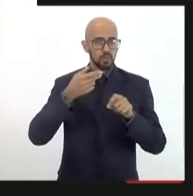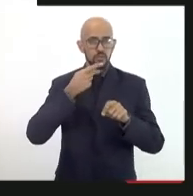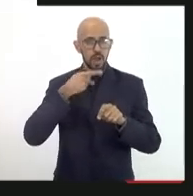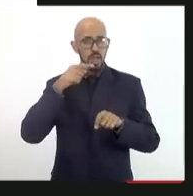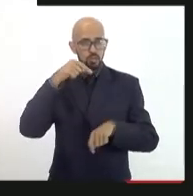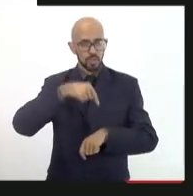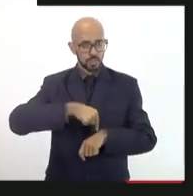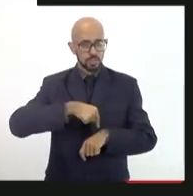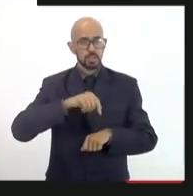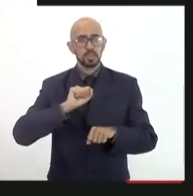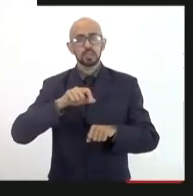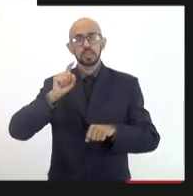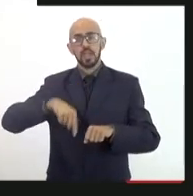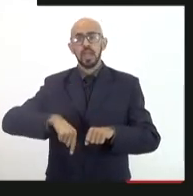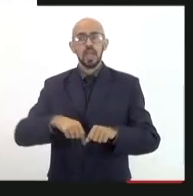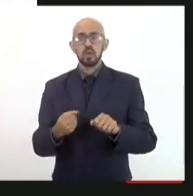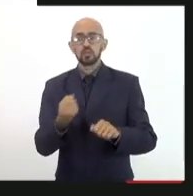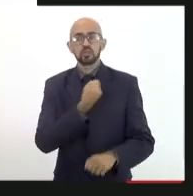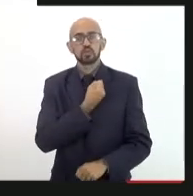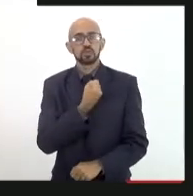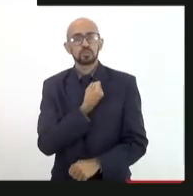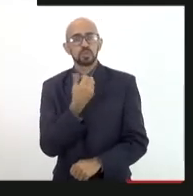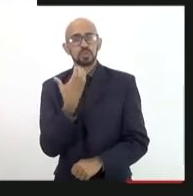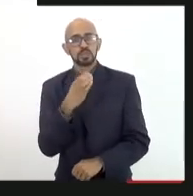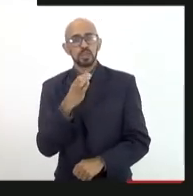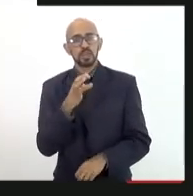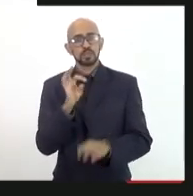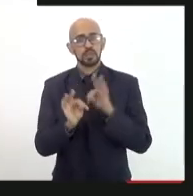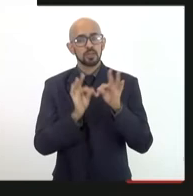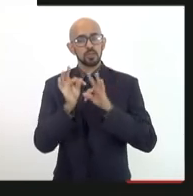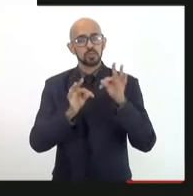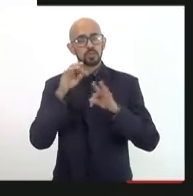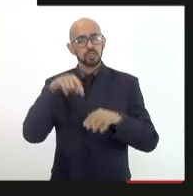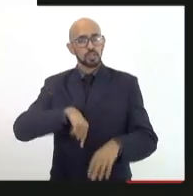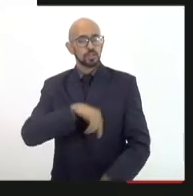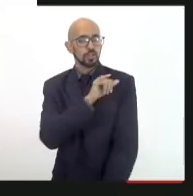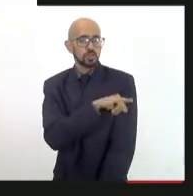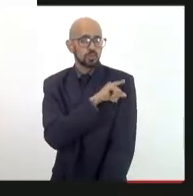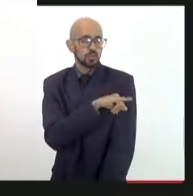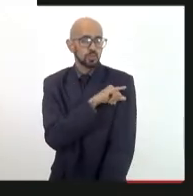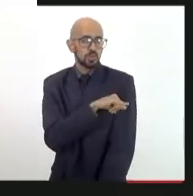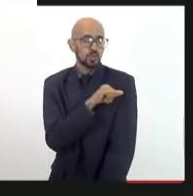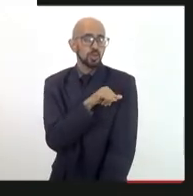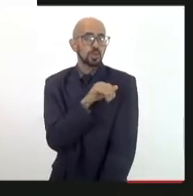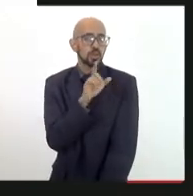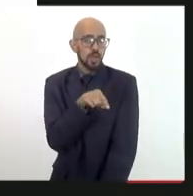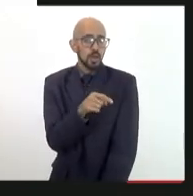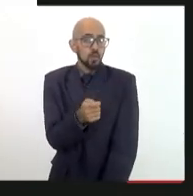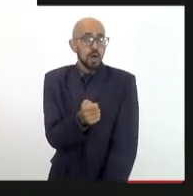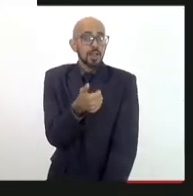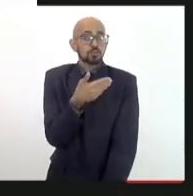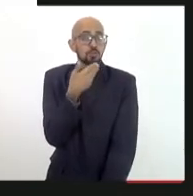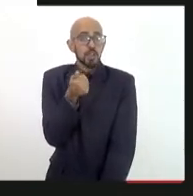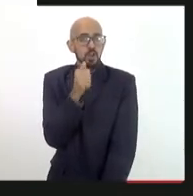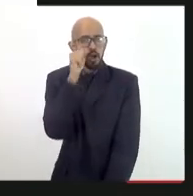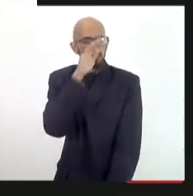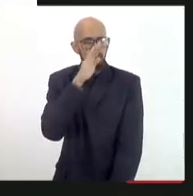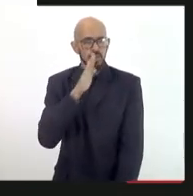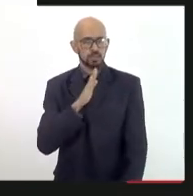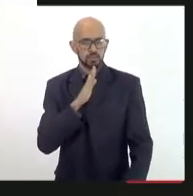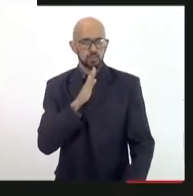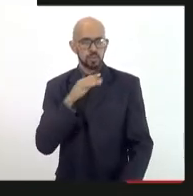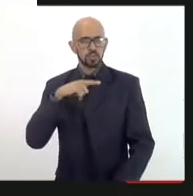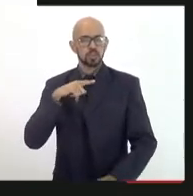indicadores da ciência e tecnologia desse Estado, que são dos melhores do Brasil, nós temos uma relação de